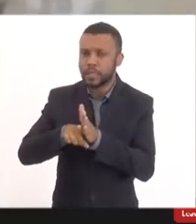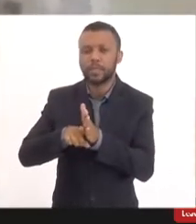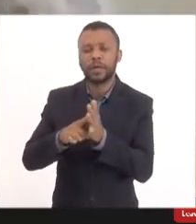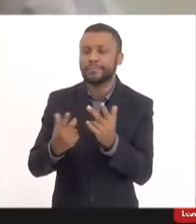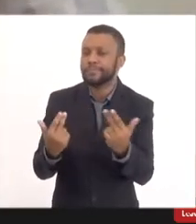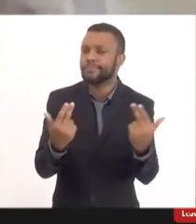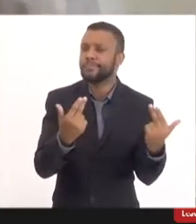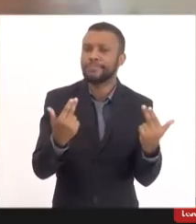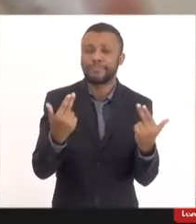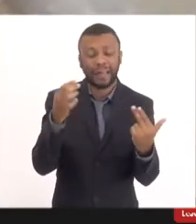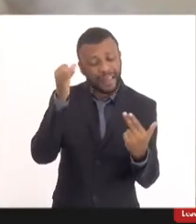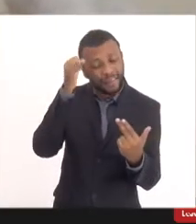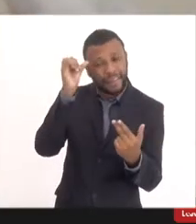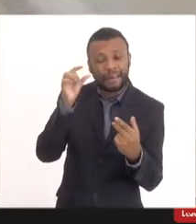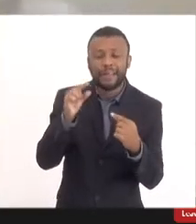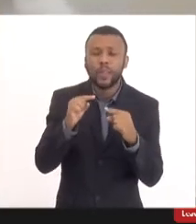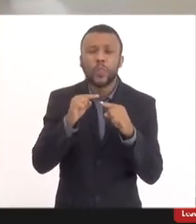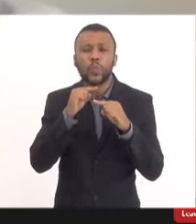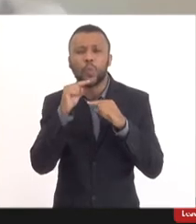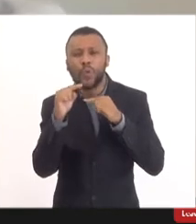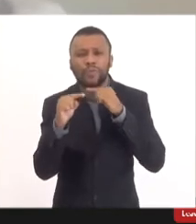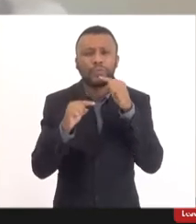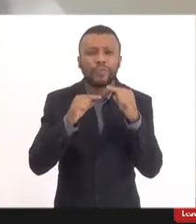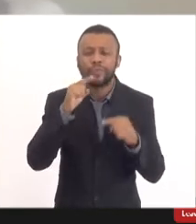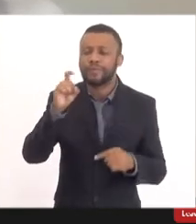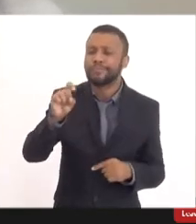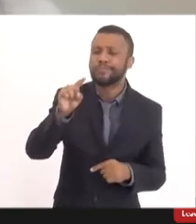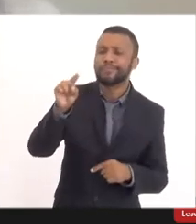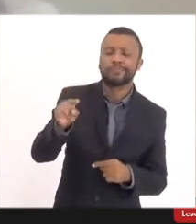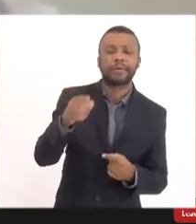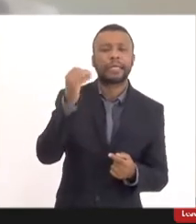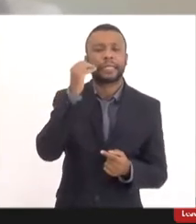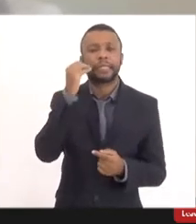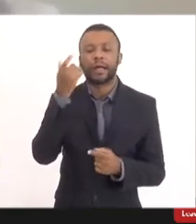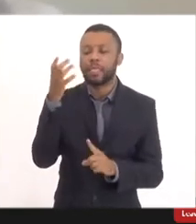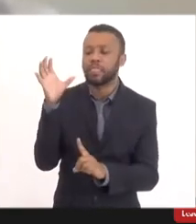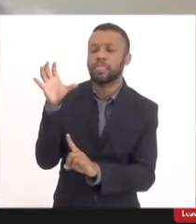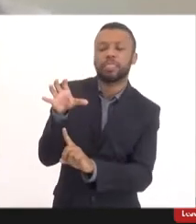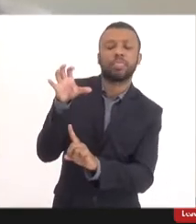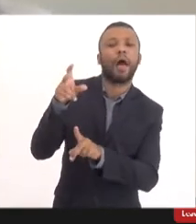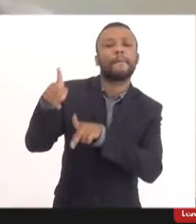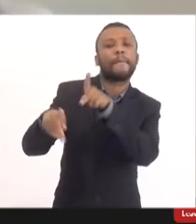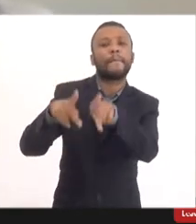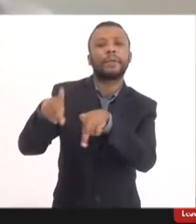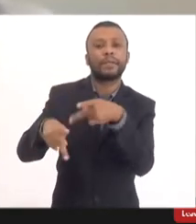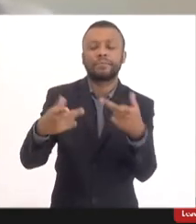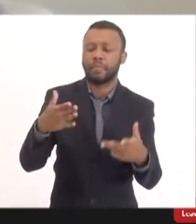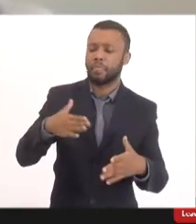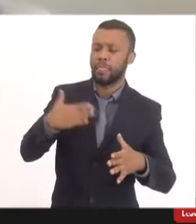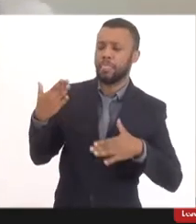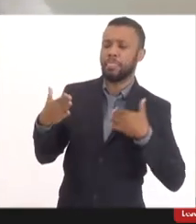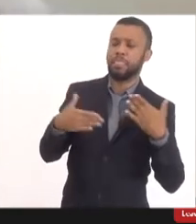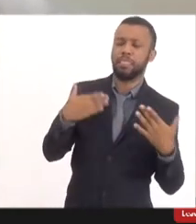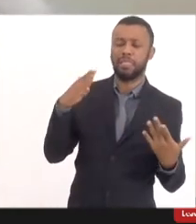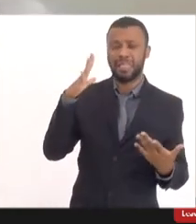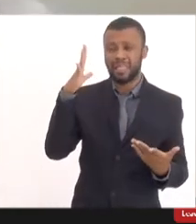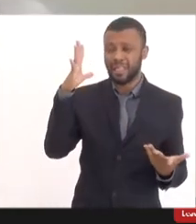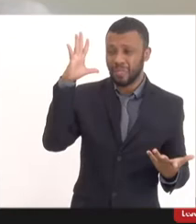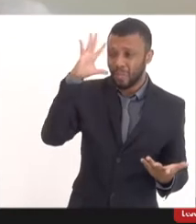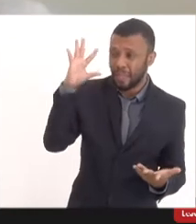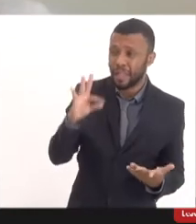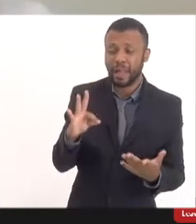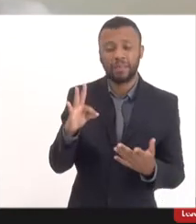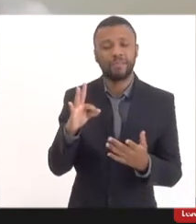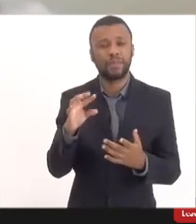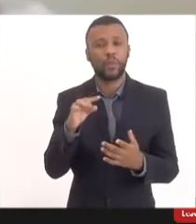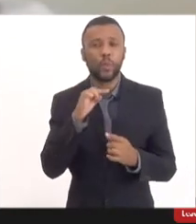lançar nenhum cenário de dúvida para a população. Mas concordo que a gente